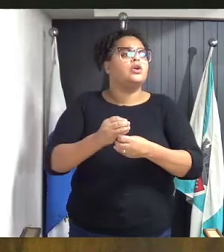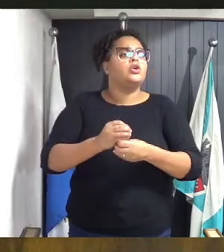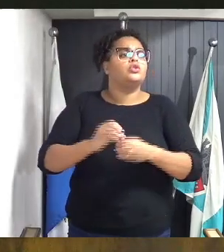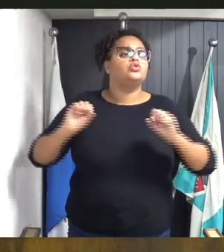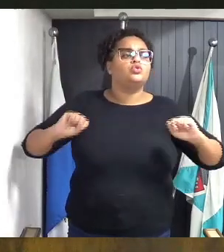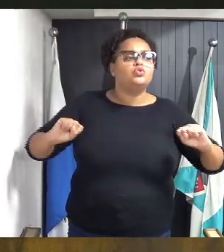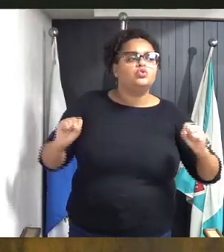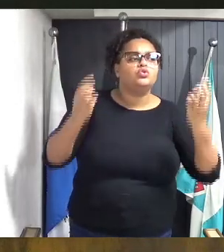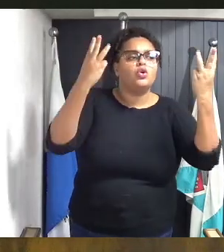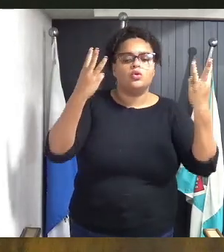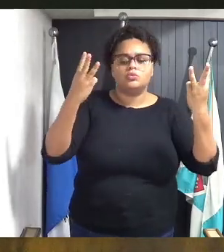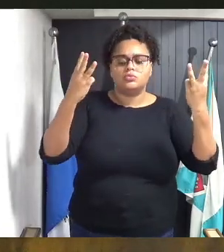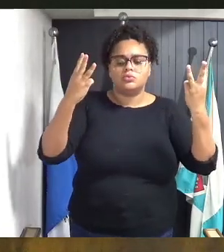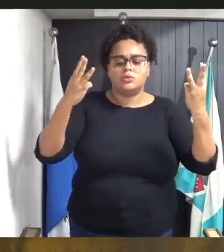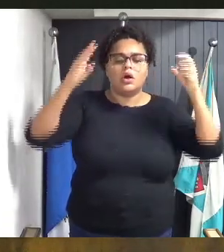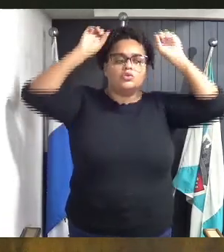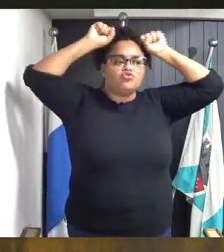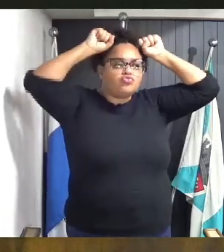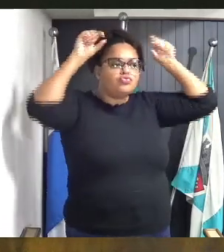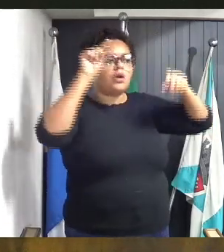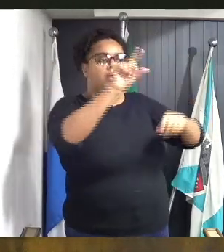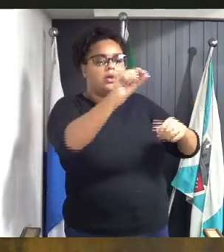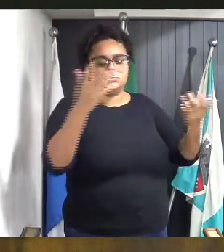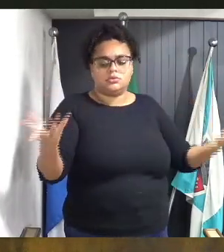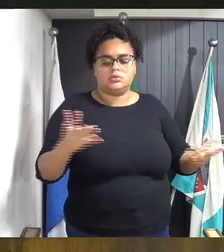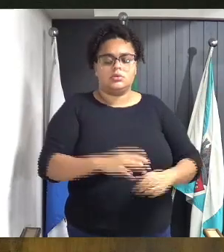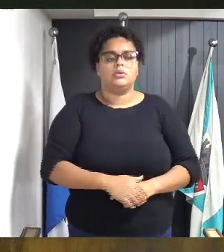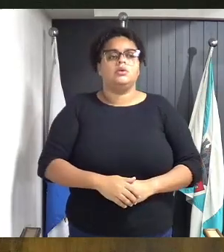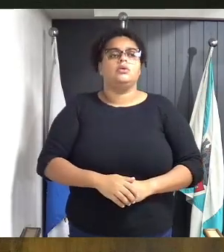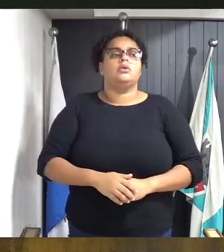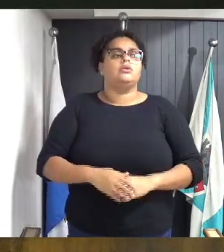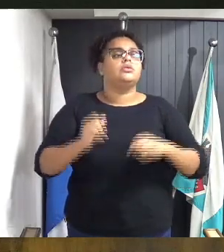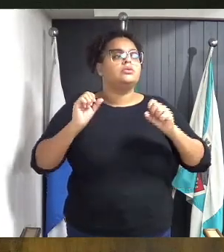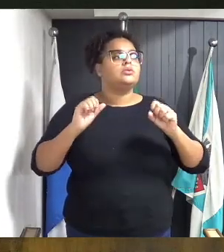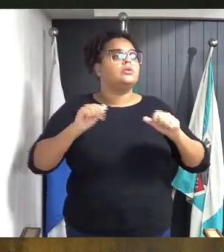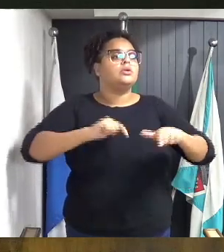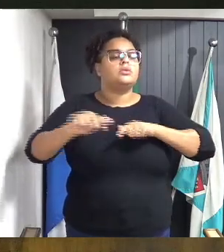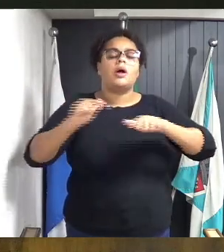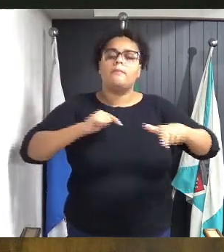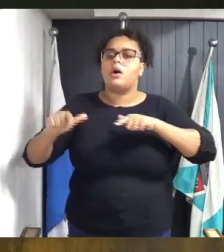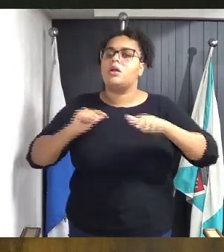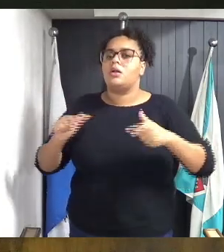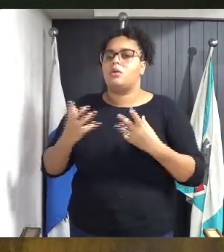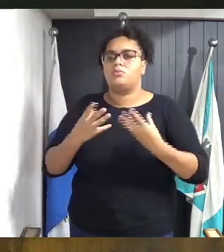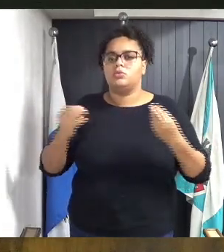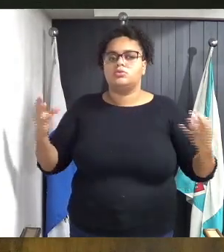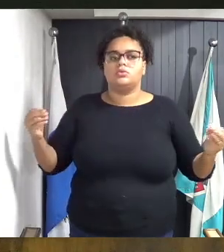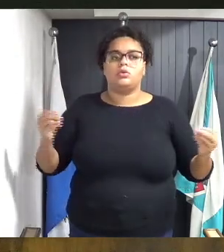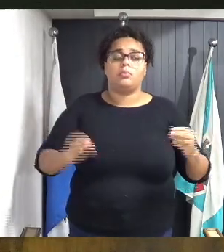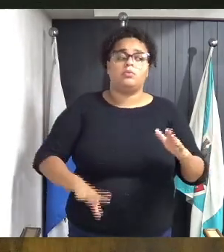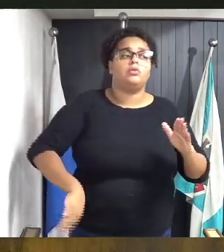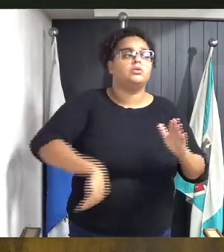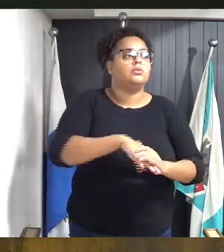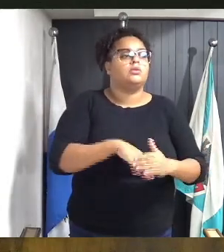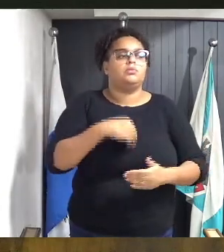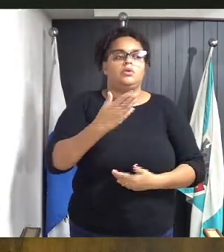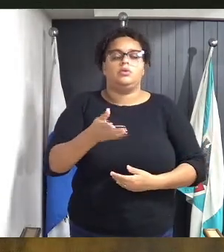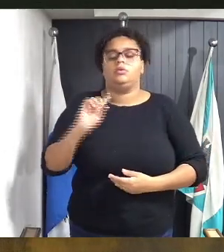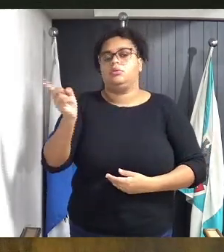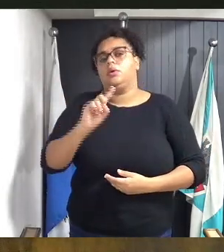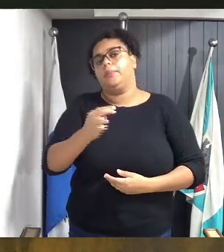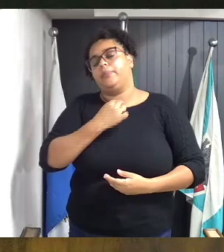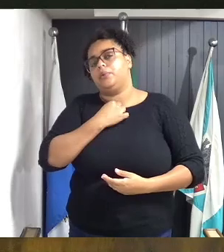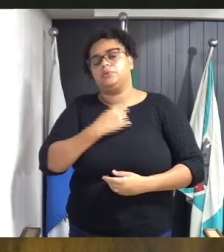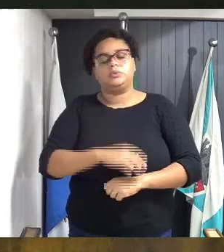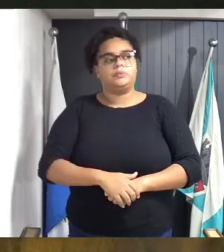esse? Que o nosso povo se dedica a tanto, trabalha, e é mandado embora. Não pode. Olha,